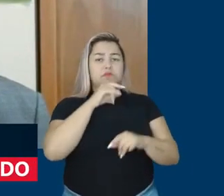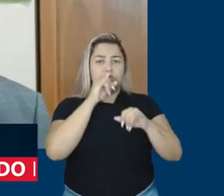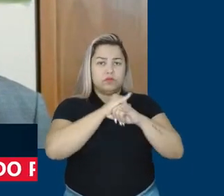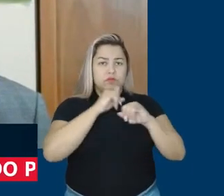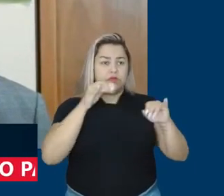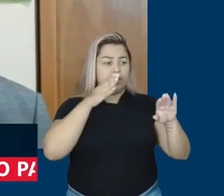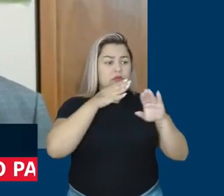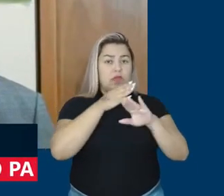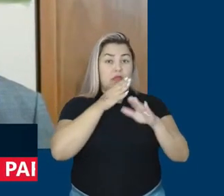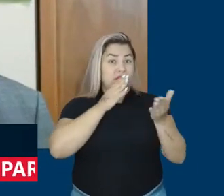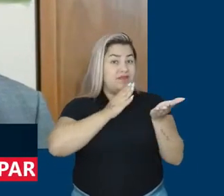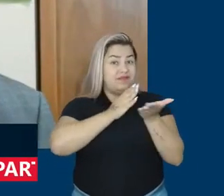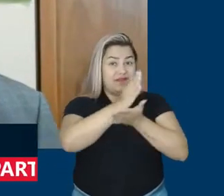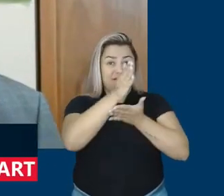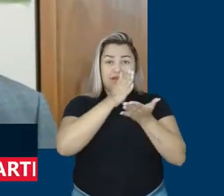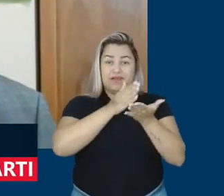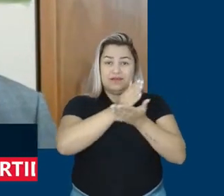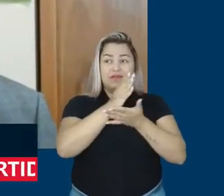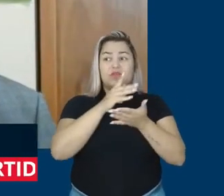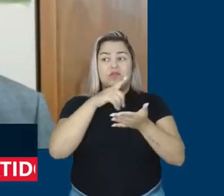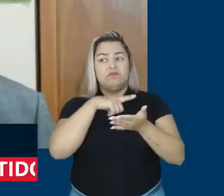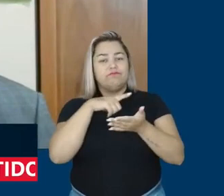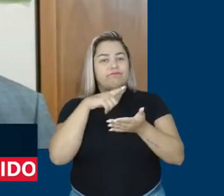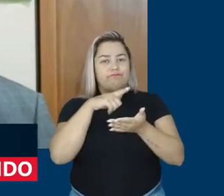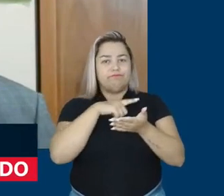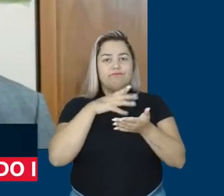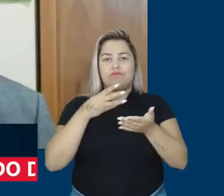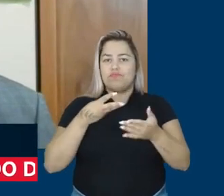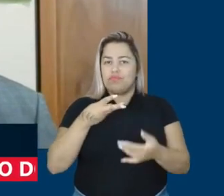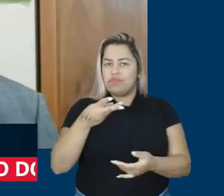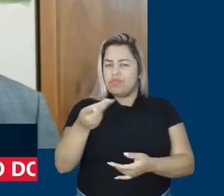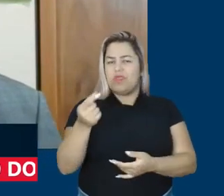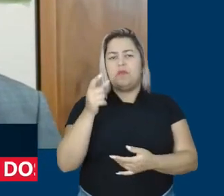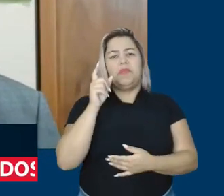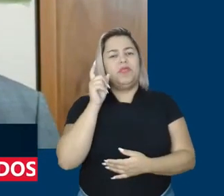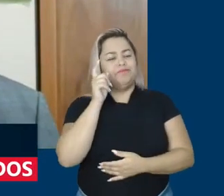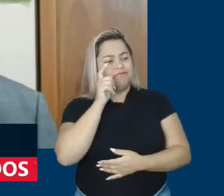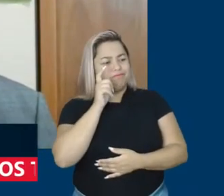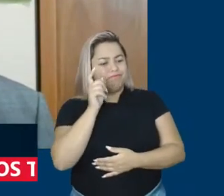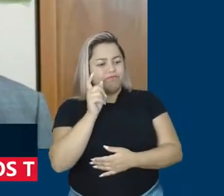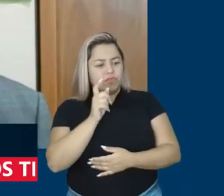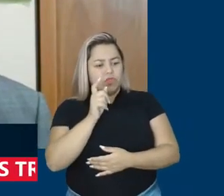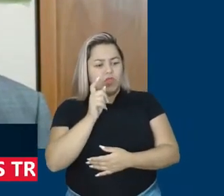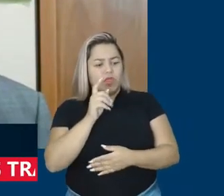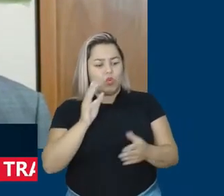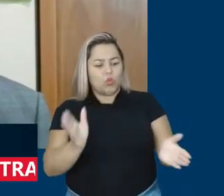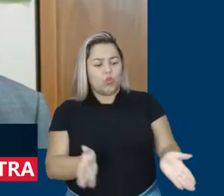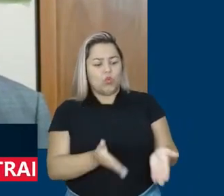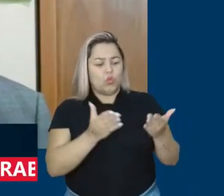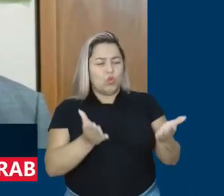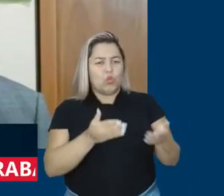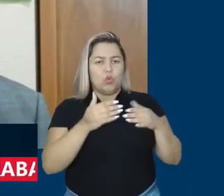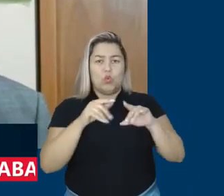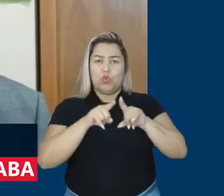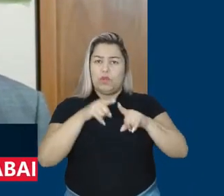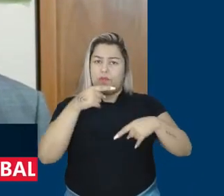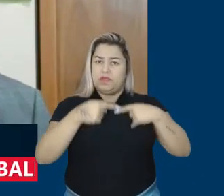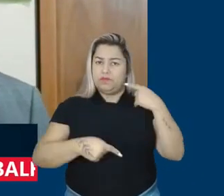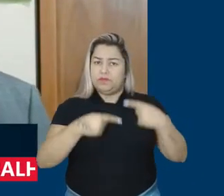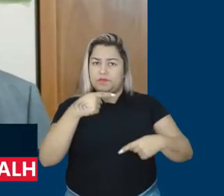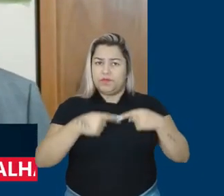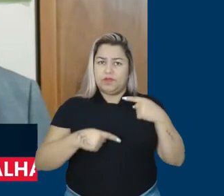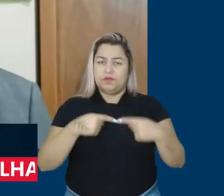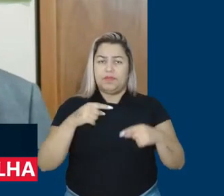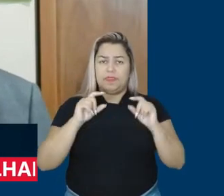acesso que eles têm a sociais em quantidade impressionante, com impulsionamentos, com políticas, né?